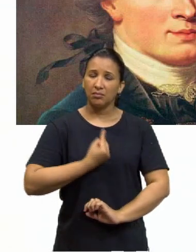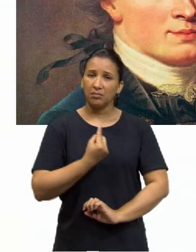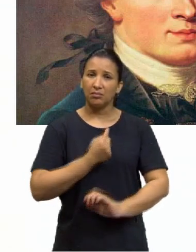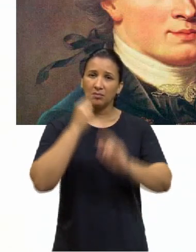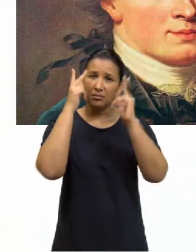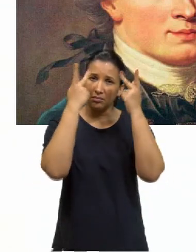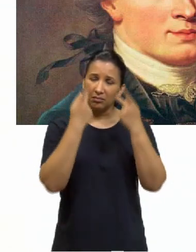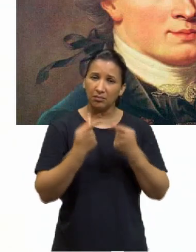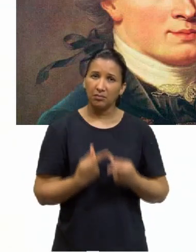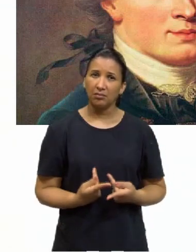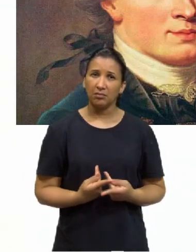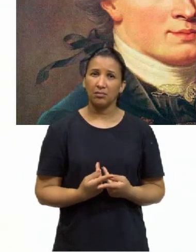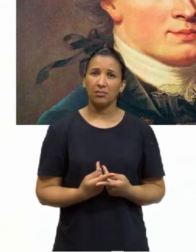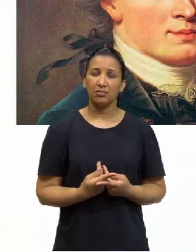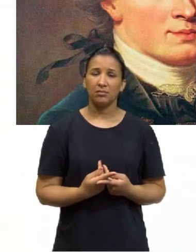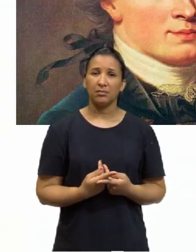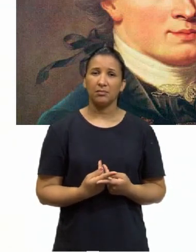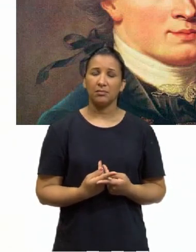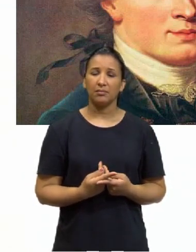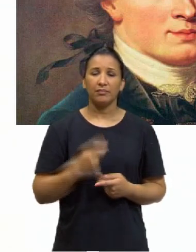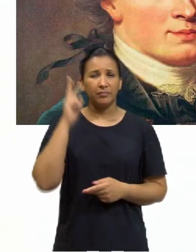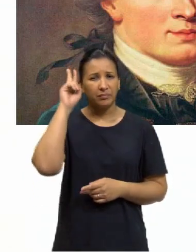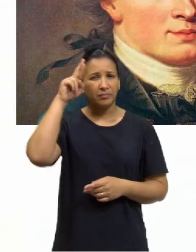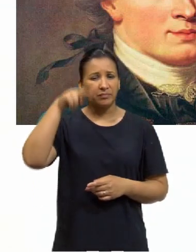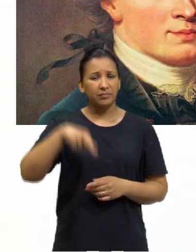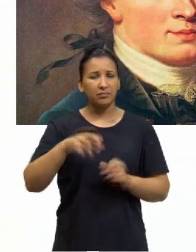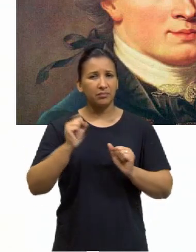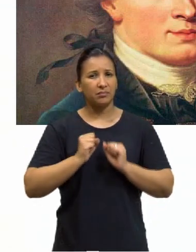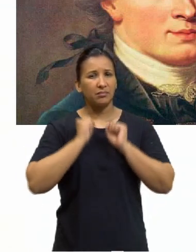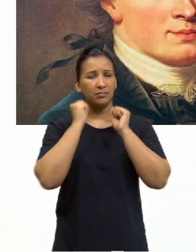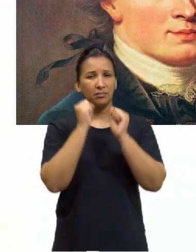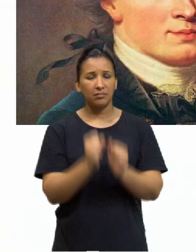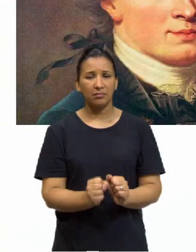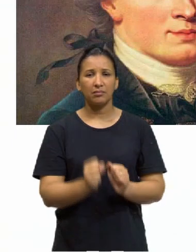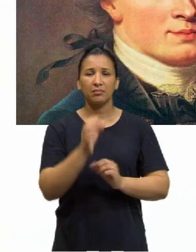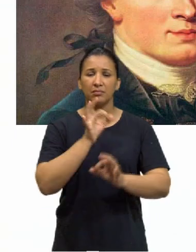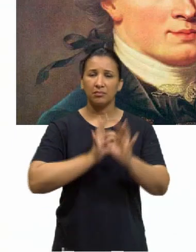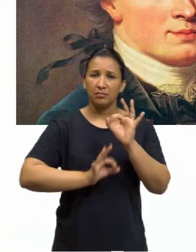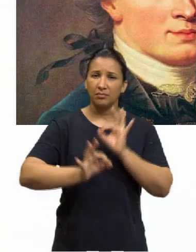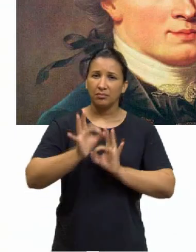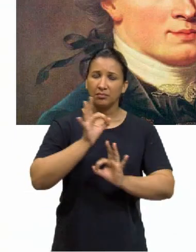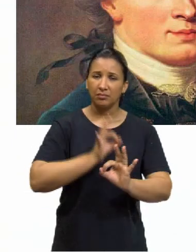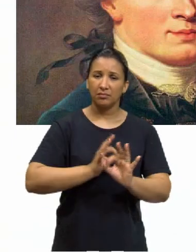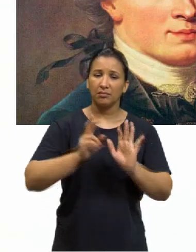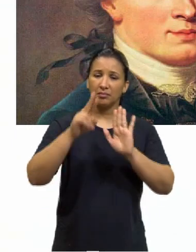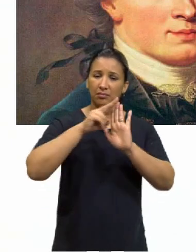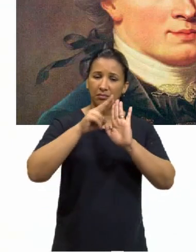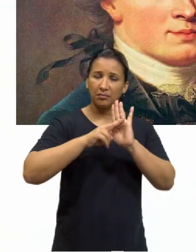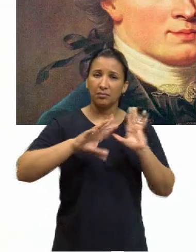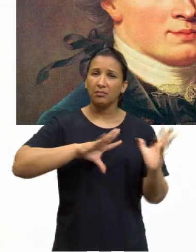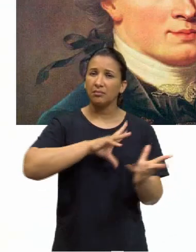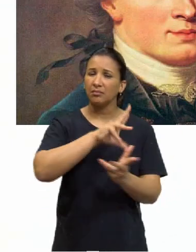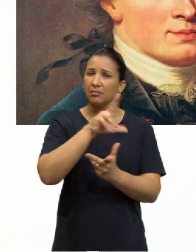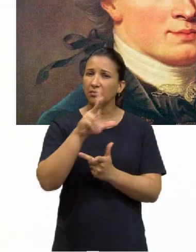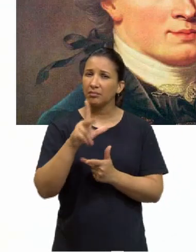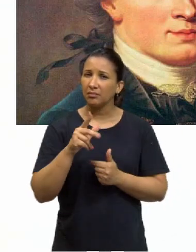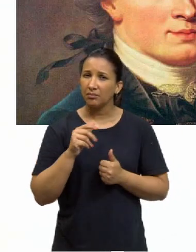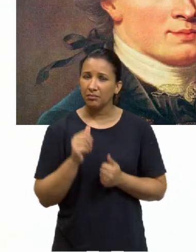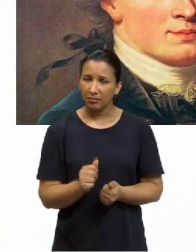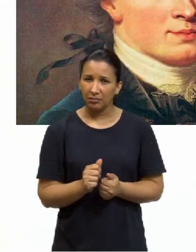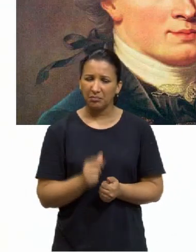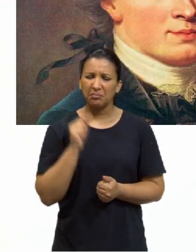razão legisladora, uma razão capaz de elaborar normas universais, o que seriam normas